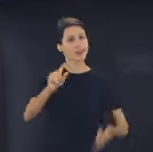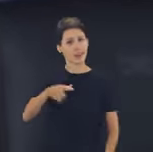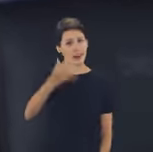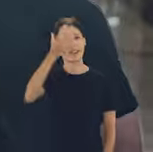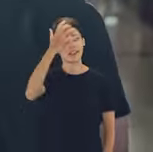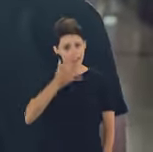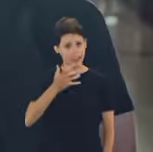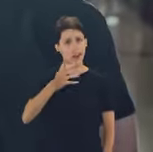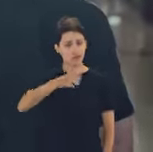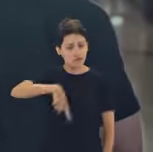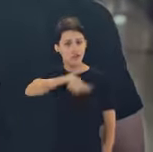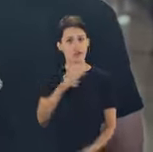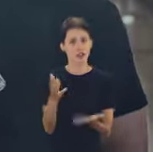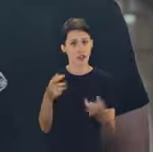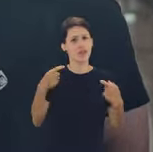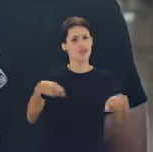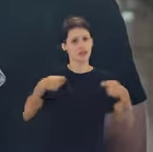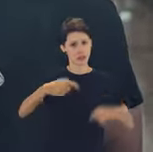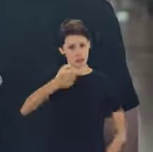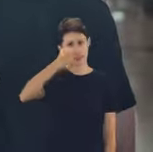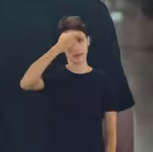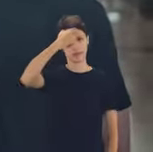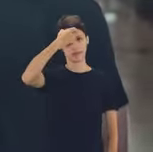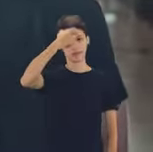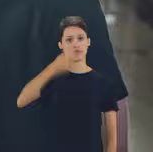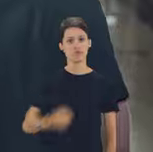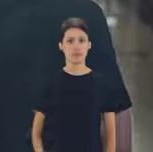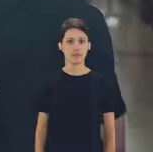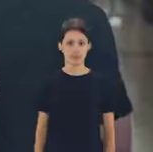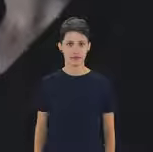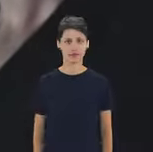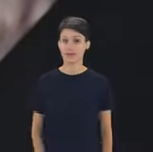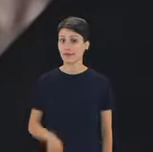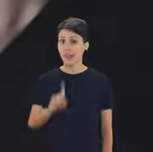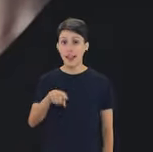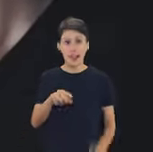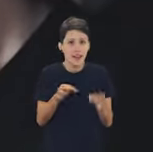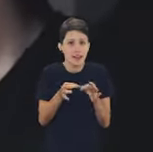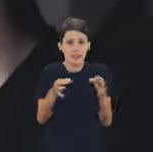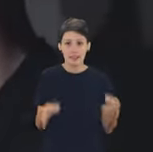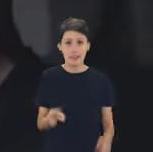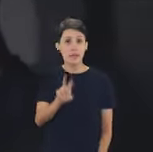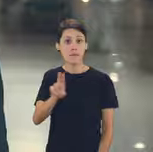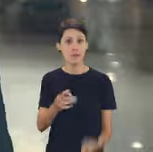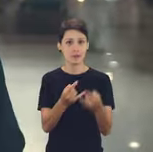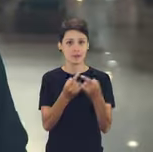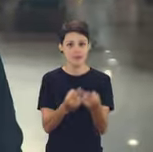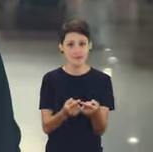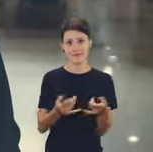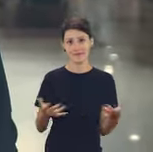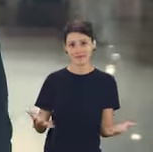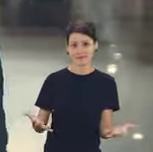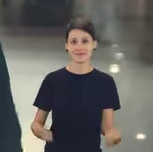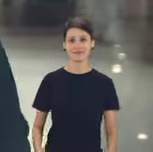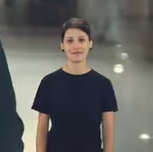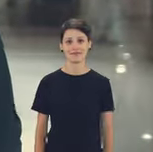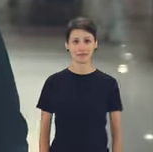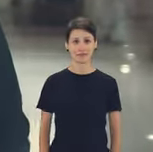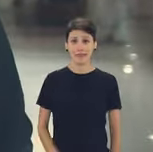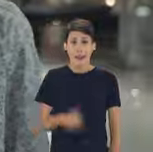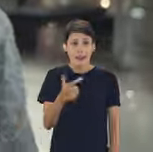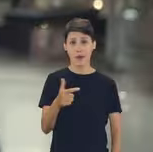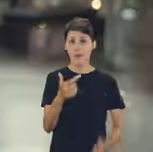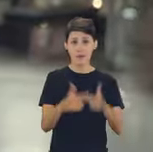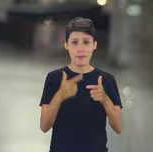Não é uma brincadeira, realmente é algo que tem que ser levado a sério, principalmente pelos jovens. É uma coisa tão simples e previne de